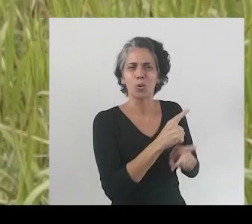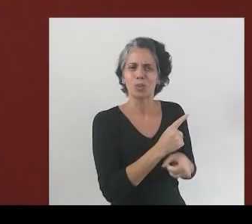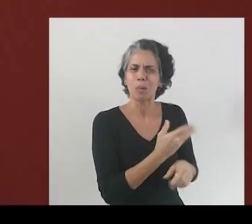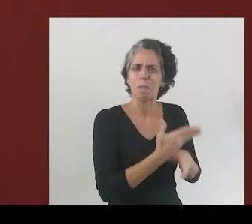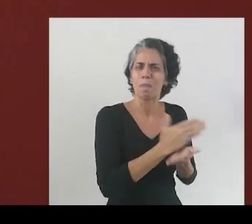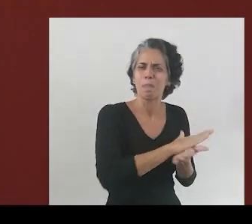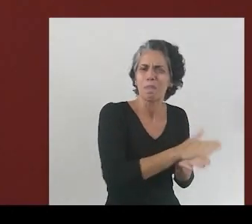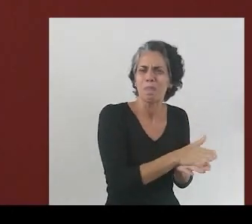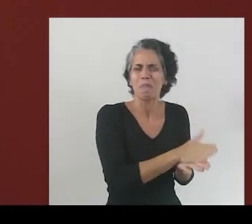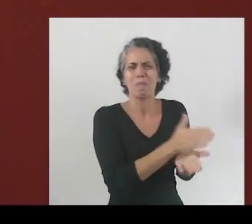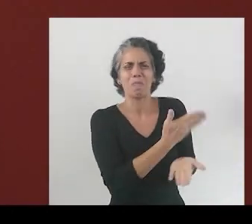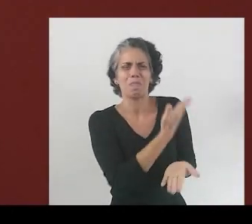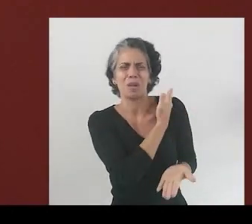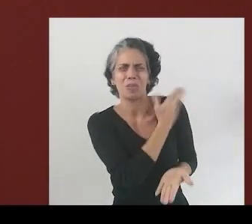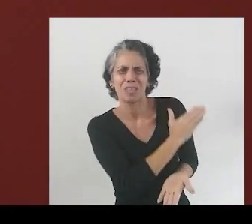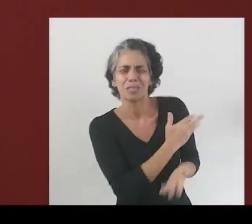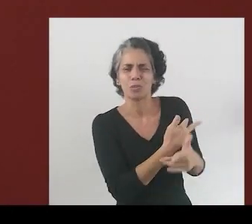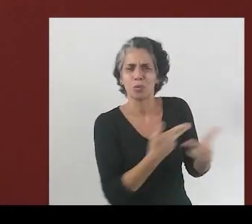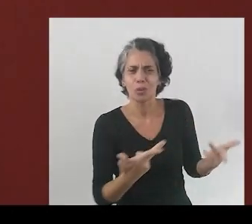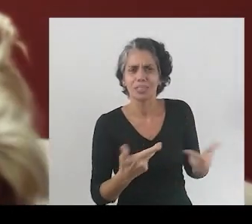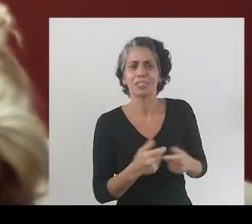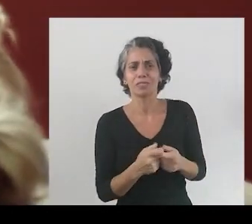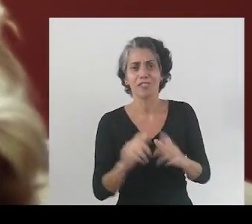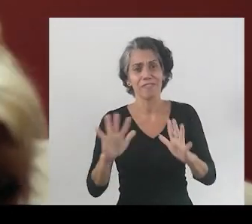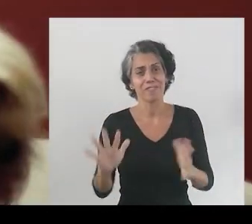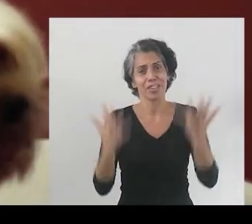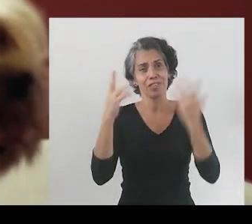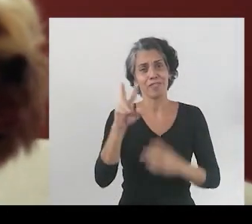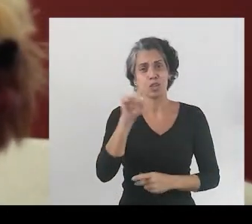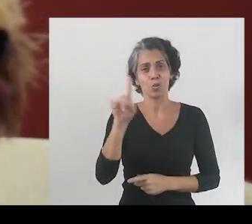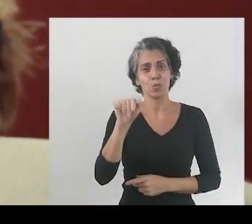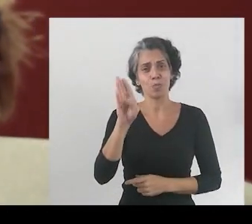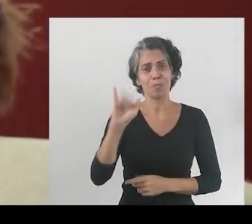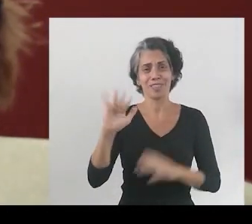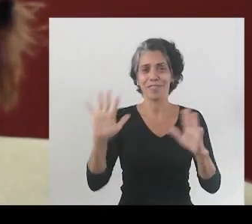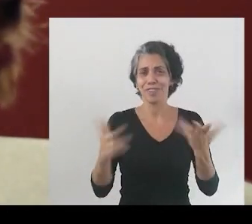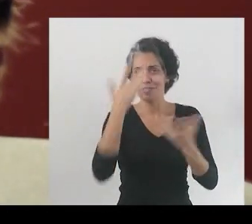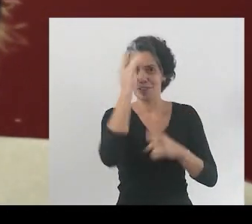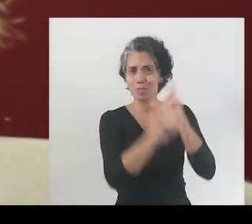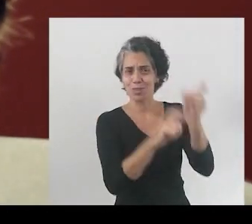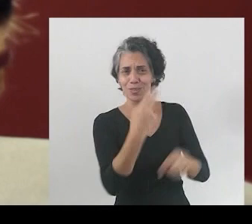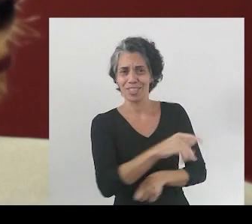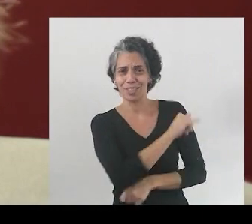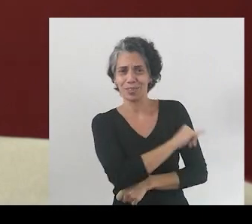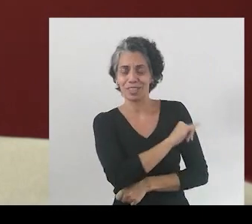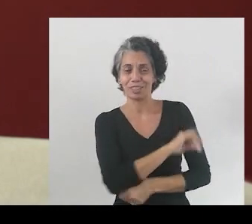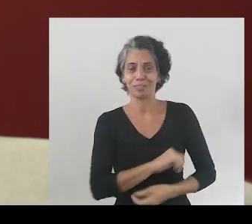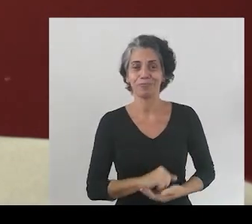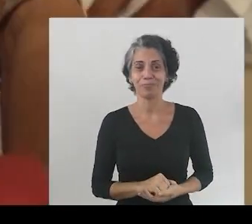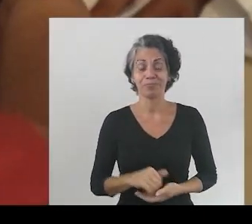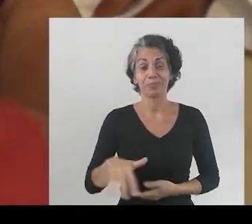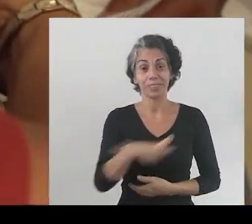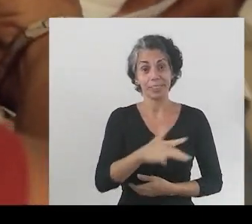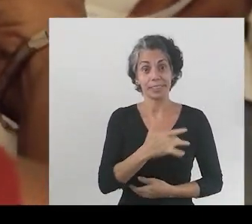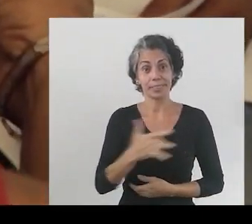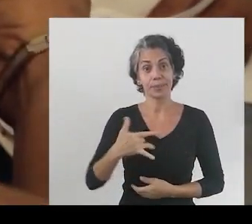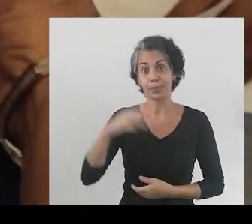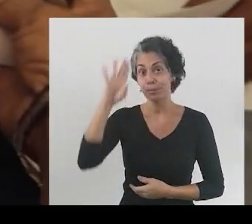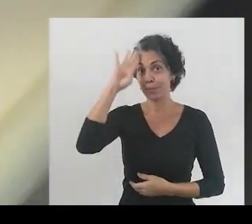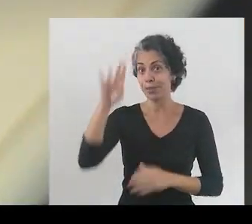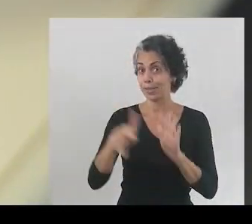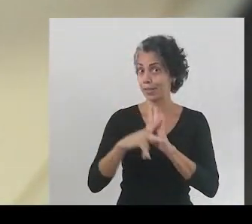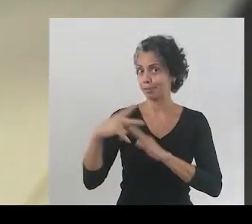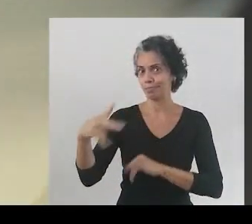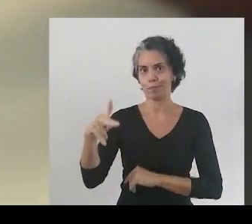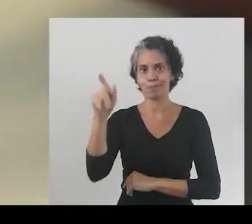fui depender dessas máquinas para sobreviver. A clínica da família, na época da gestão do Eduardo Paes, a gente conseguiu os